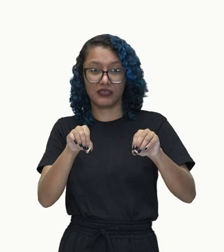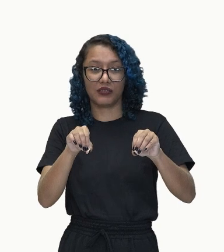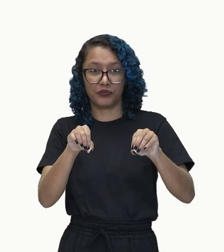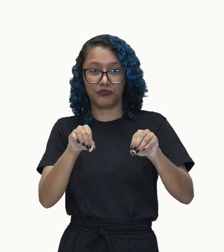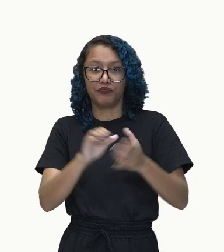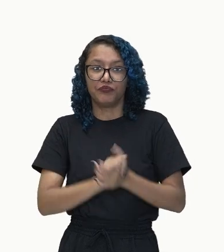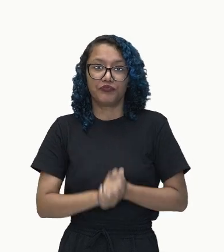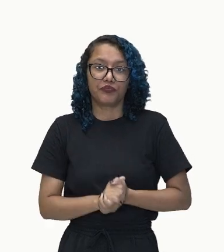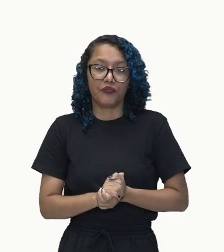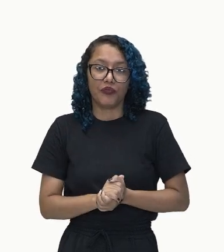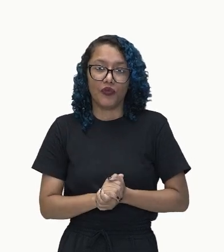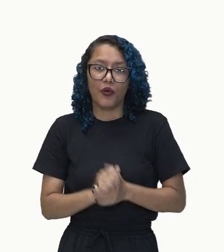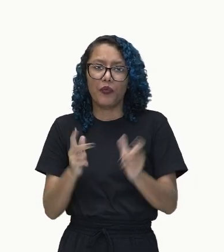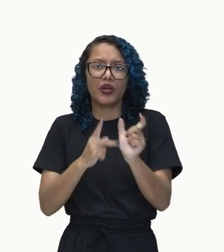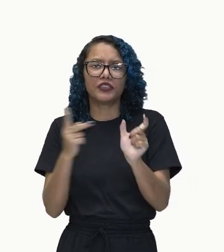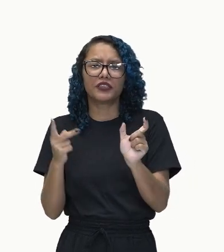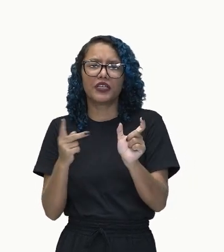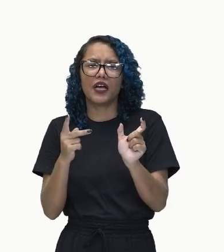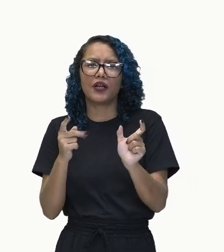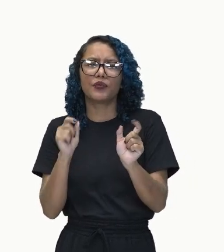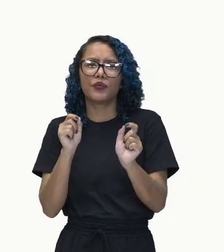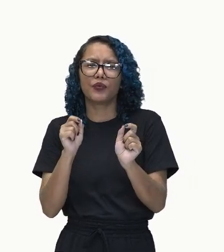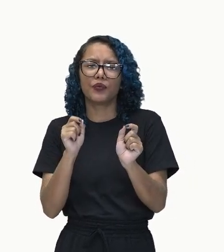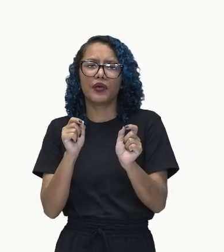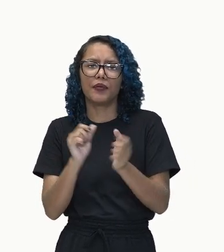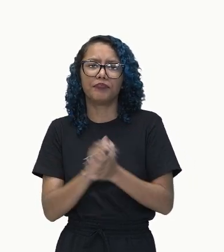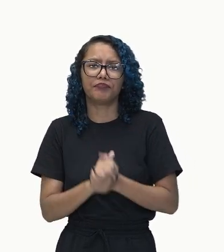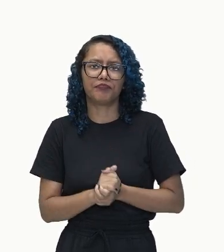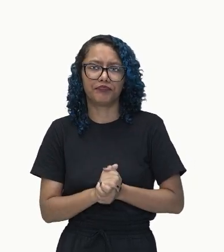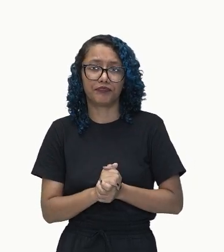ó. Que ele comprou dois lápis. Tá aqui o sujeito da oração.